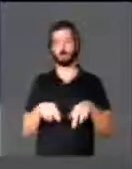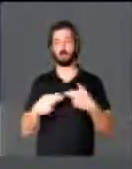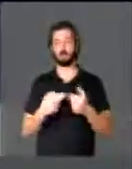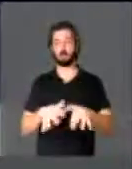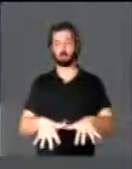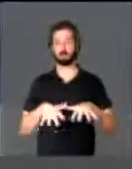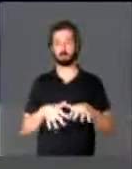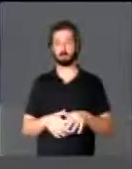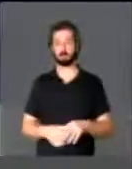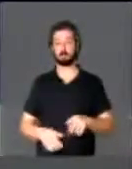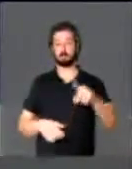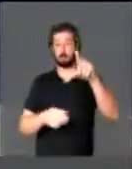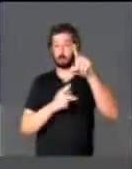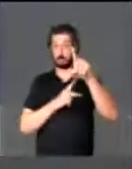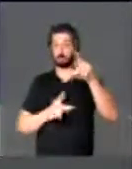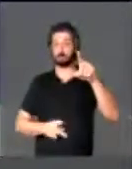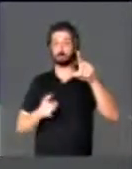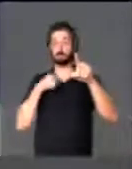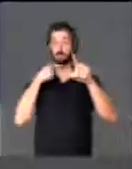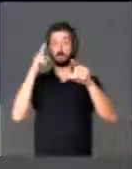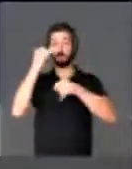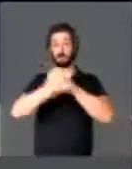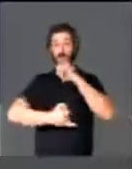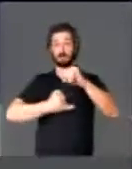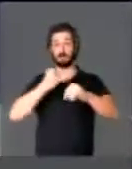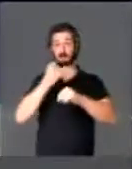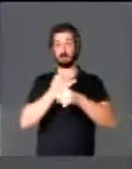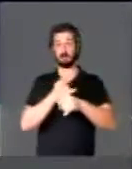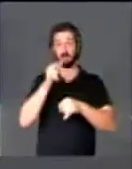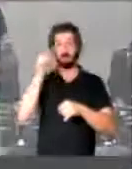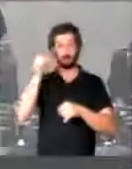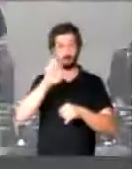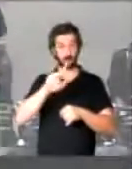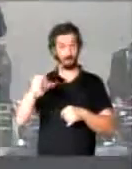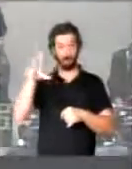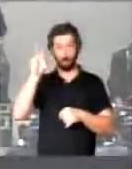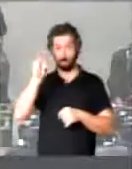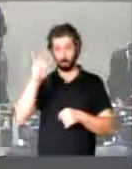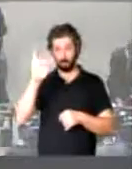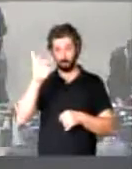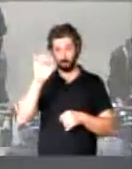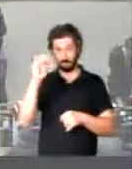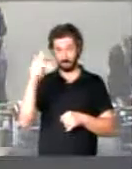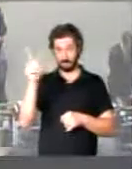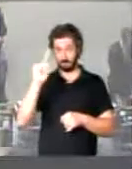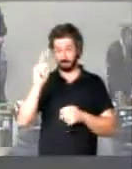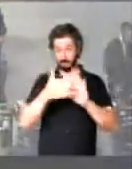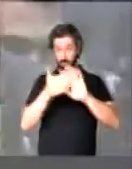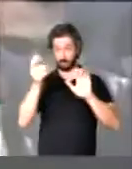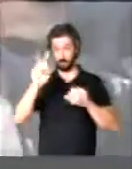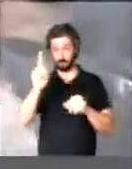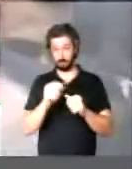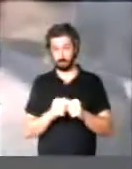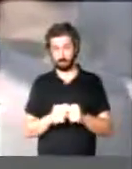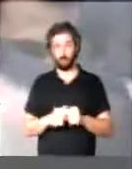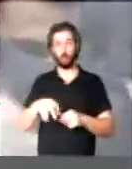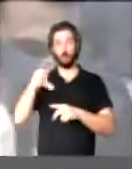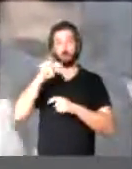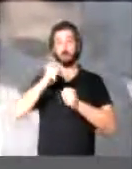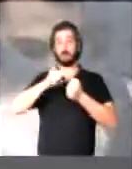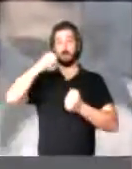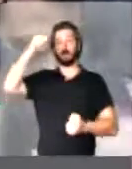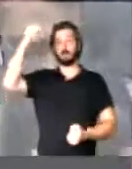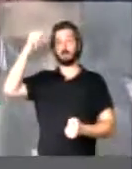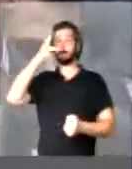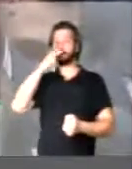Presidente, só pra esclarecer que há dúvidas na internet, esse não é o pato da Fiesp do impeachment, aquele patão grande